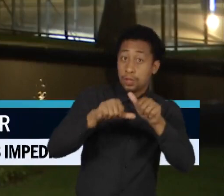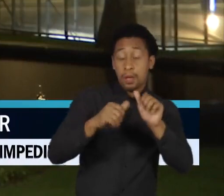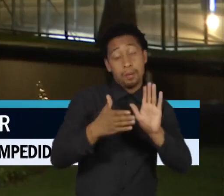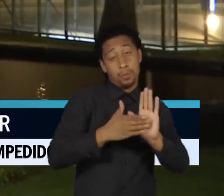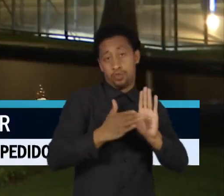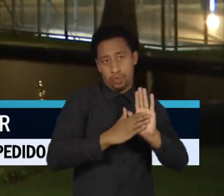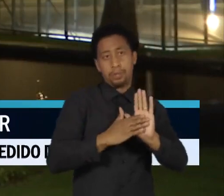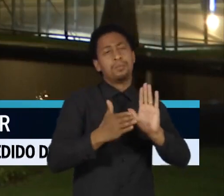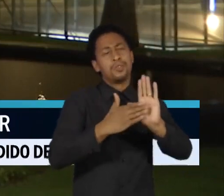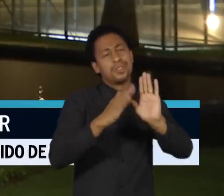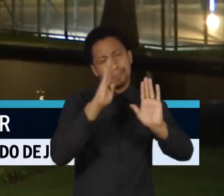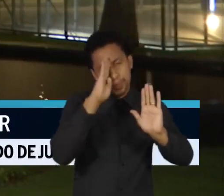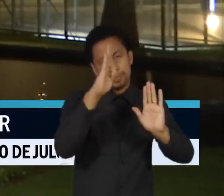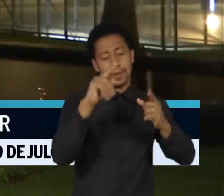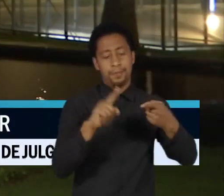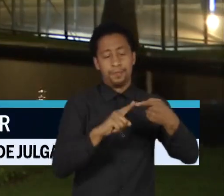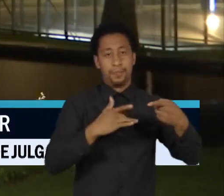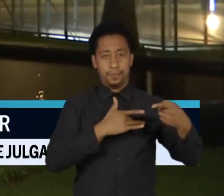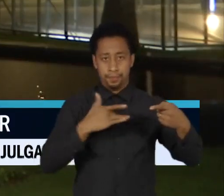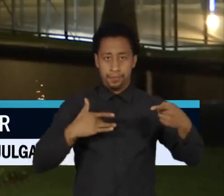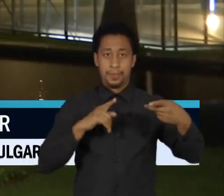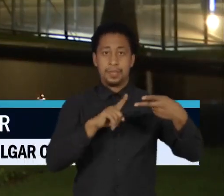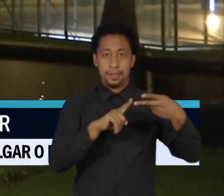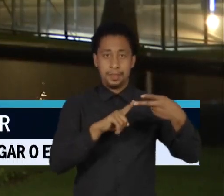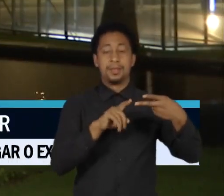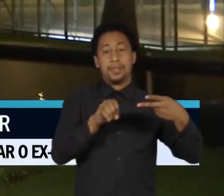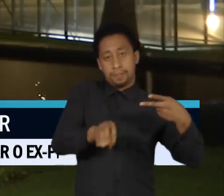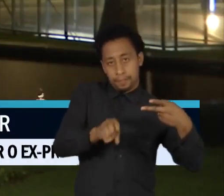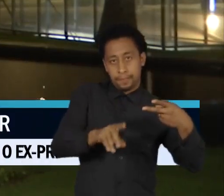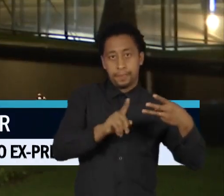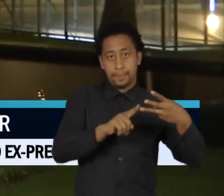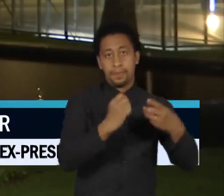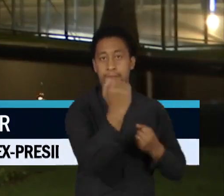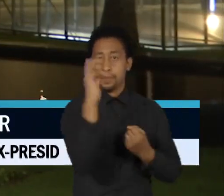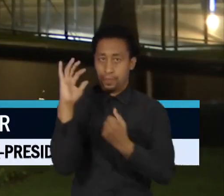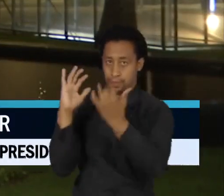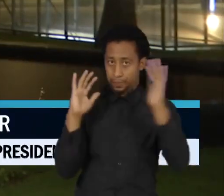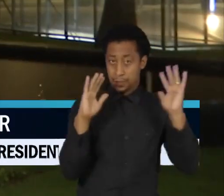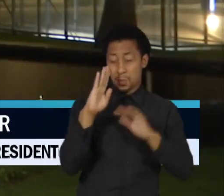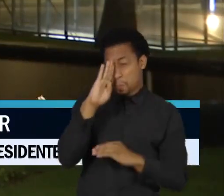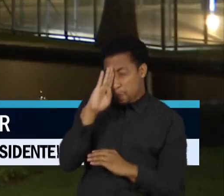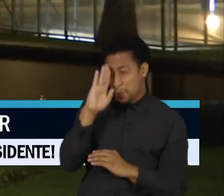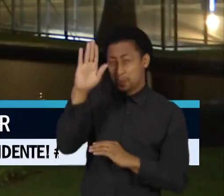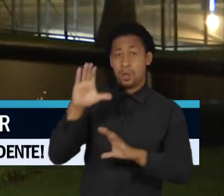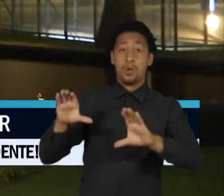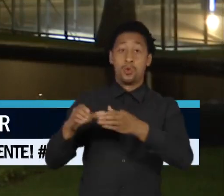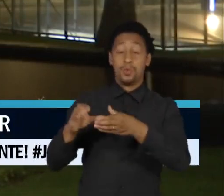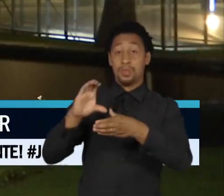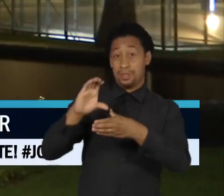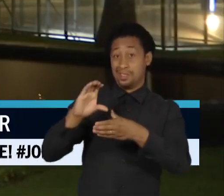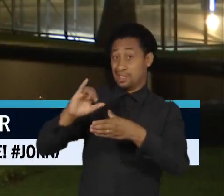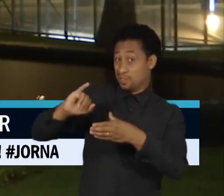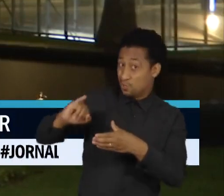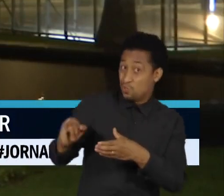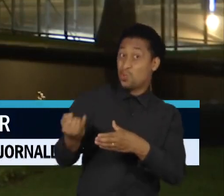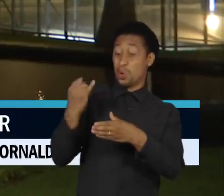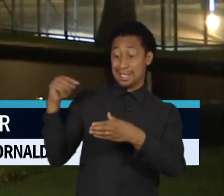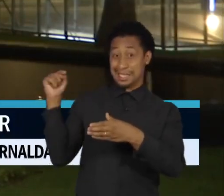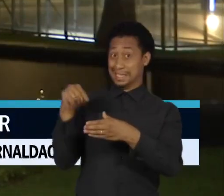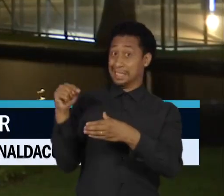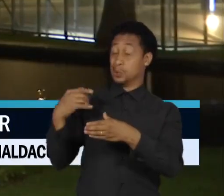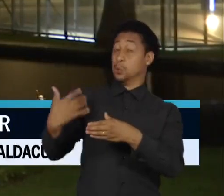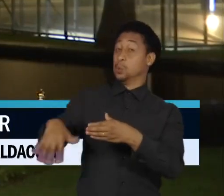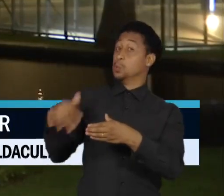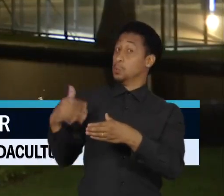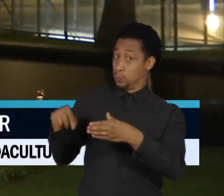como saúde, educação e meio ambiente. A mais importante e disputada é a Comissão de Constituição, Justiça e Cidadania,